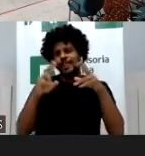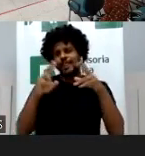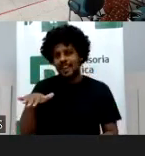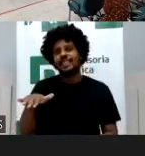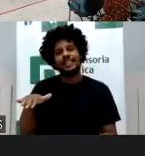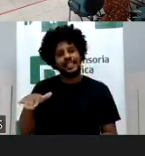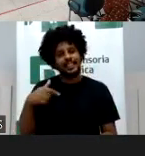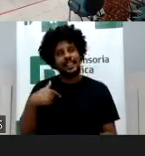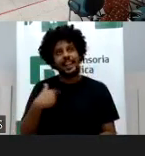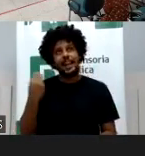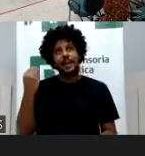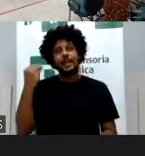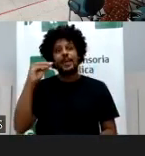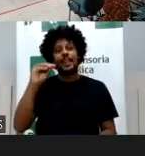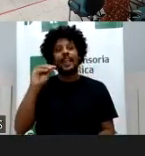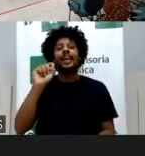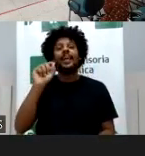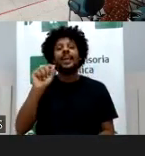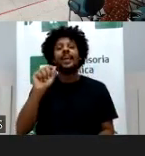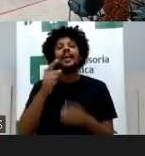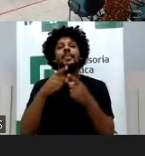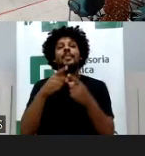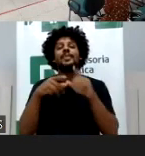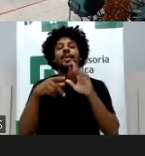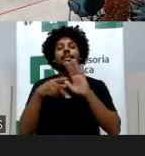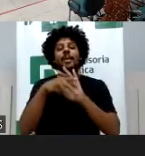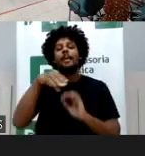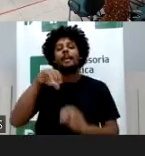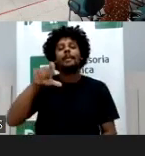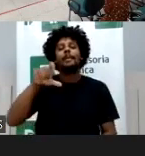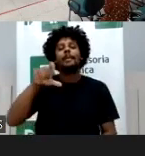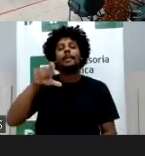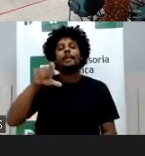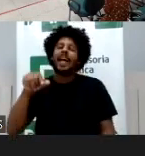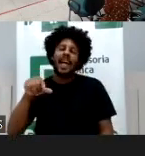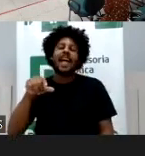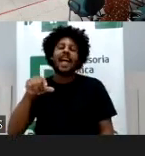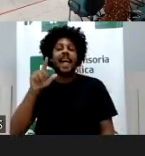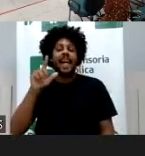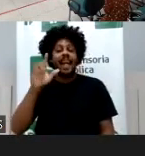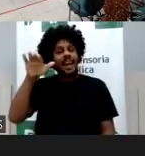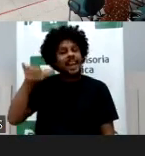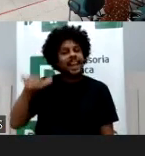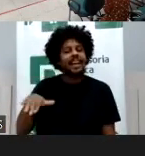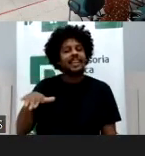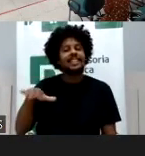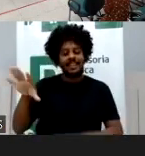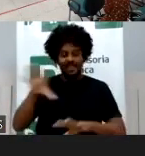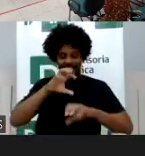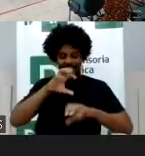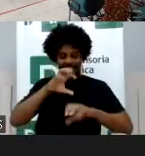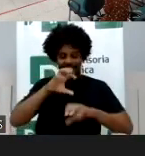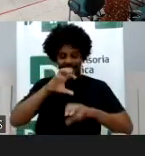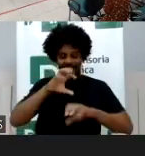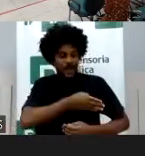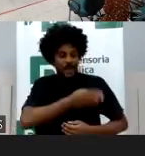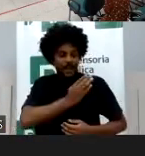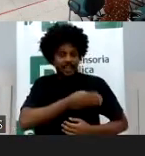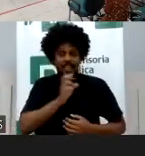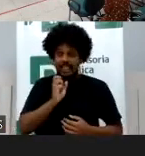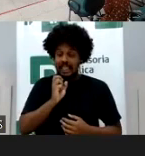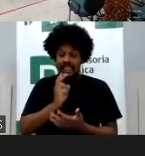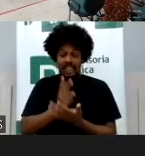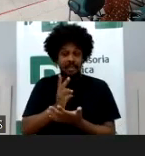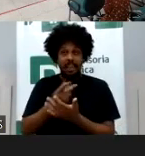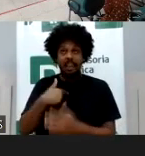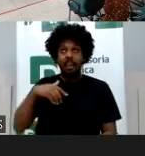Nascimento, que ele diz, há um menino, há um moleque morando sempre no meu coração, toda vez que o adulto balança, ele que vem para me dar a mão. Então, a infância é